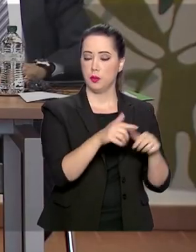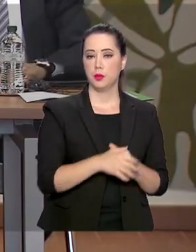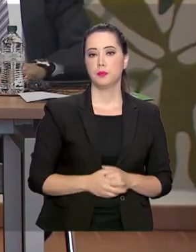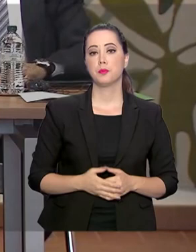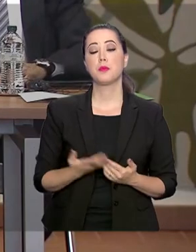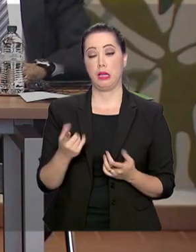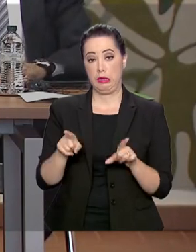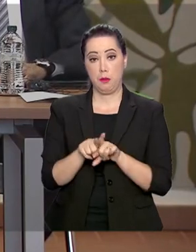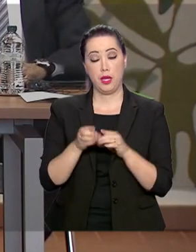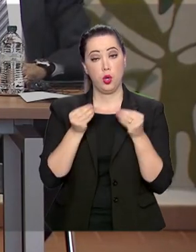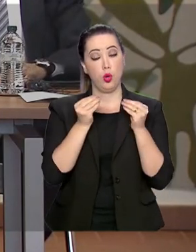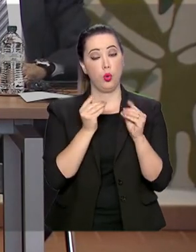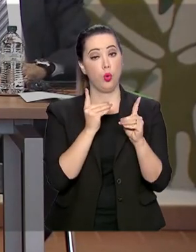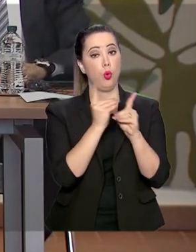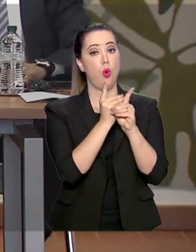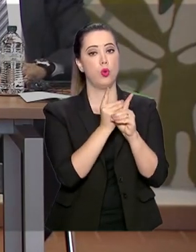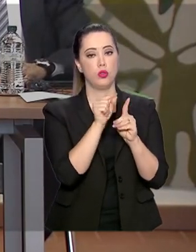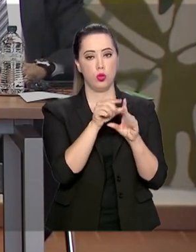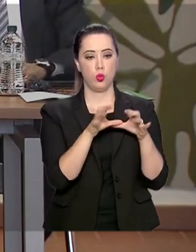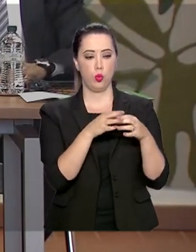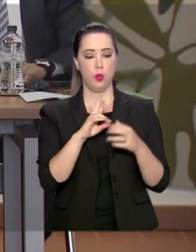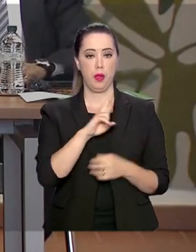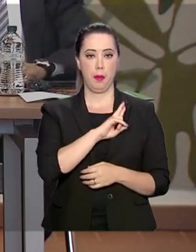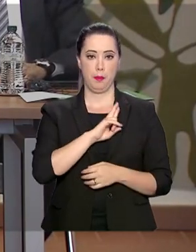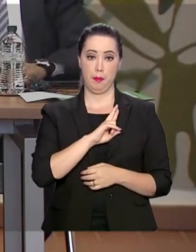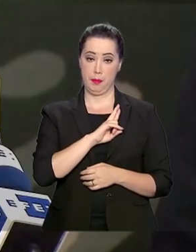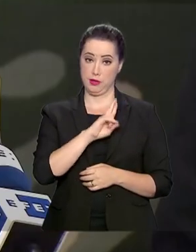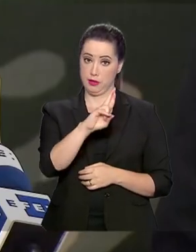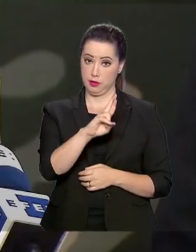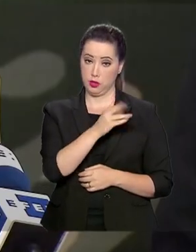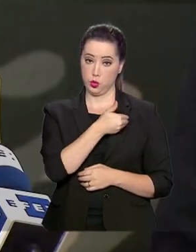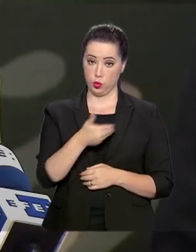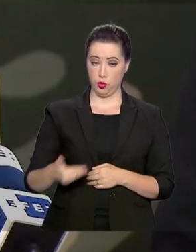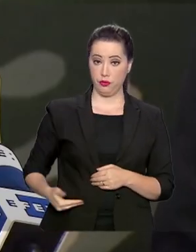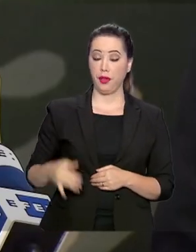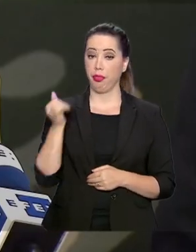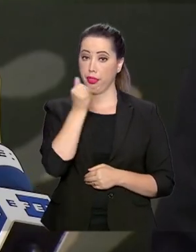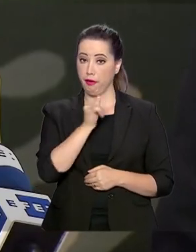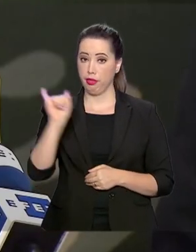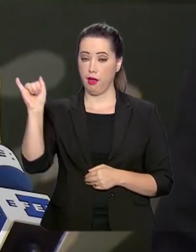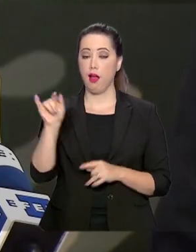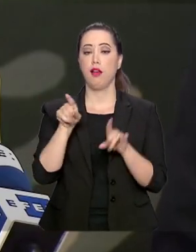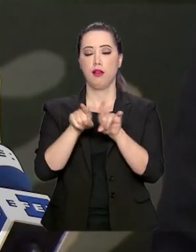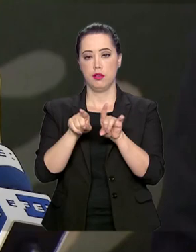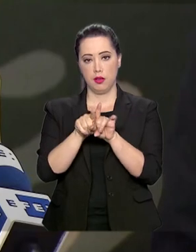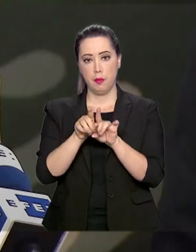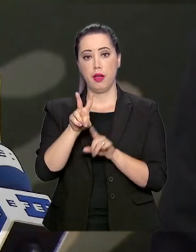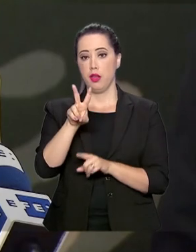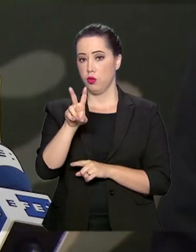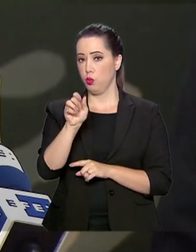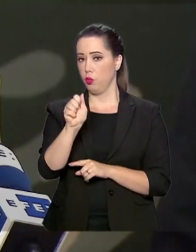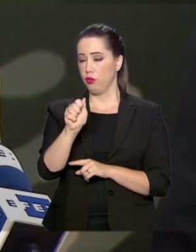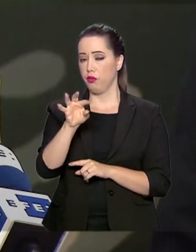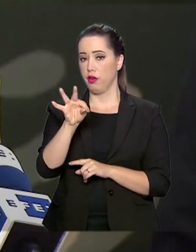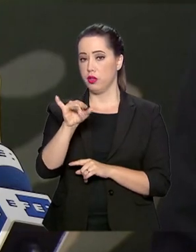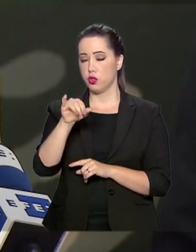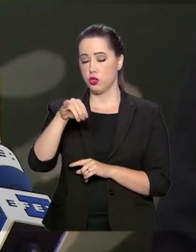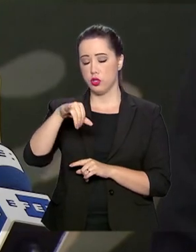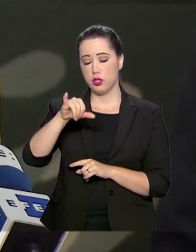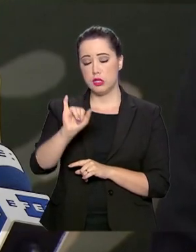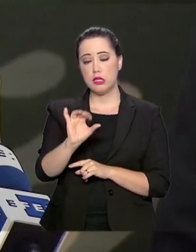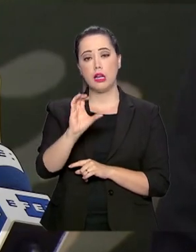vai se encontrar com representantes do governo italiano e da Santa Sé. A mensagem que eu quero passar em nome do nosso governo é que